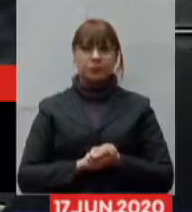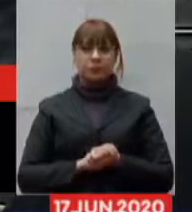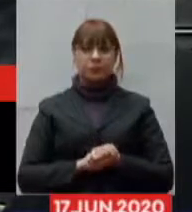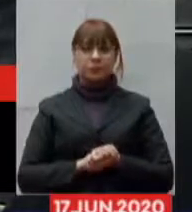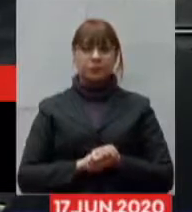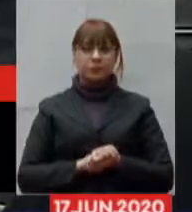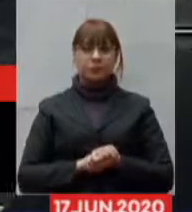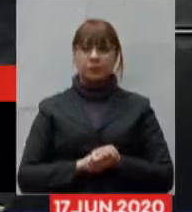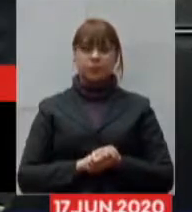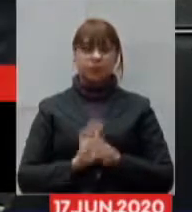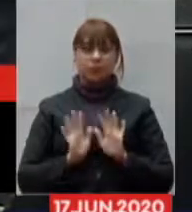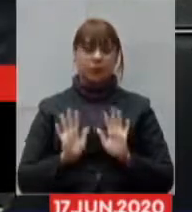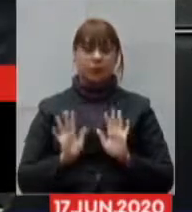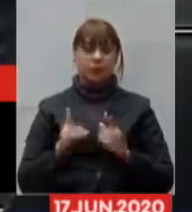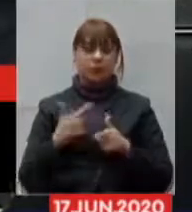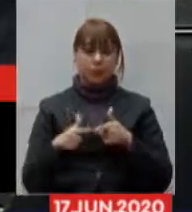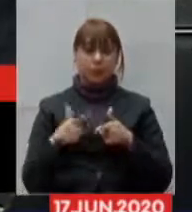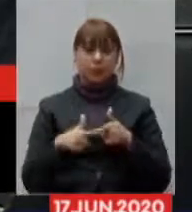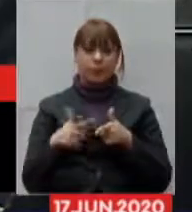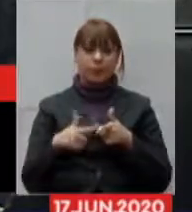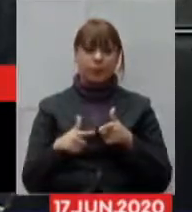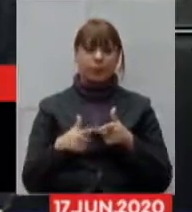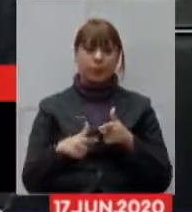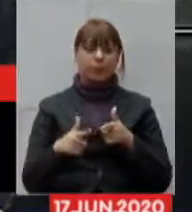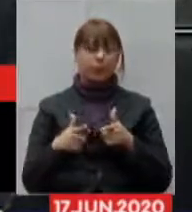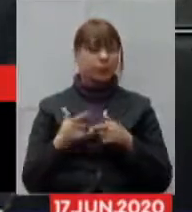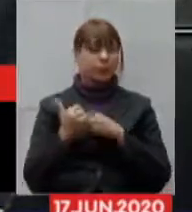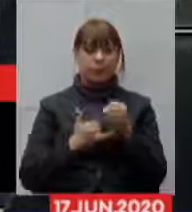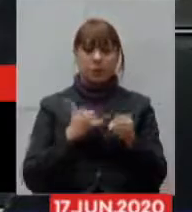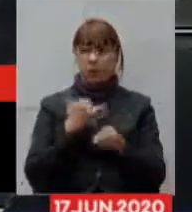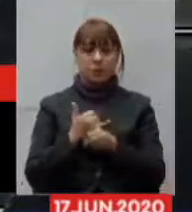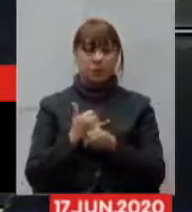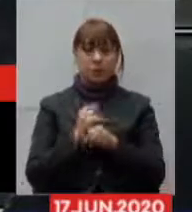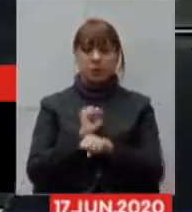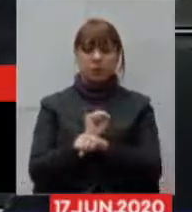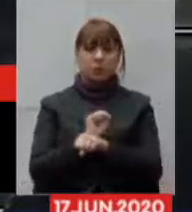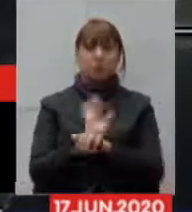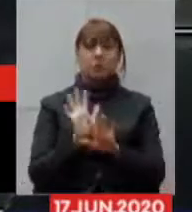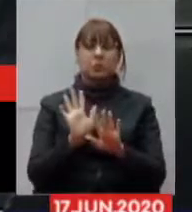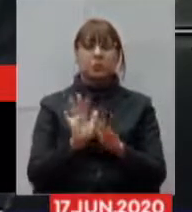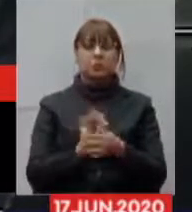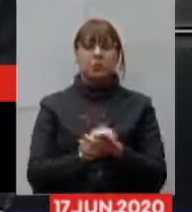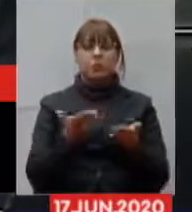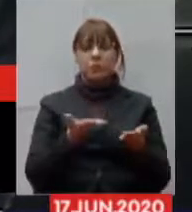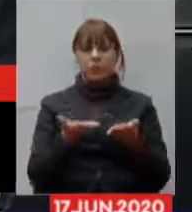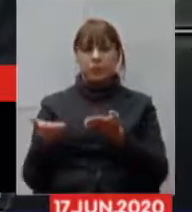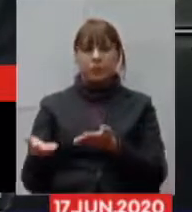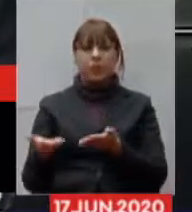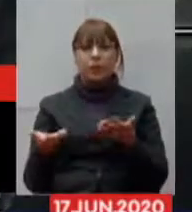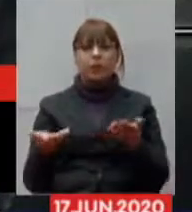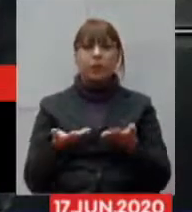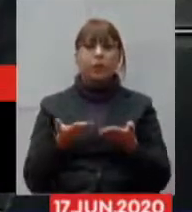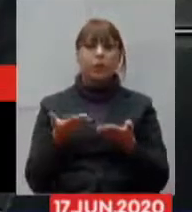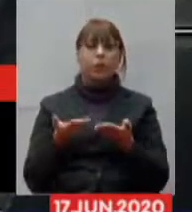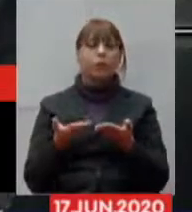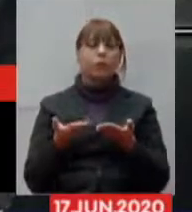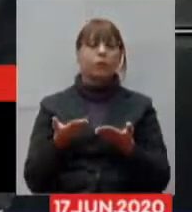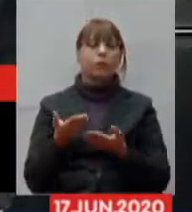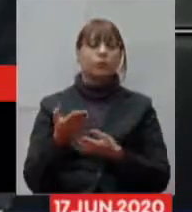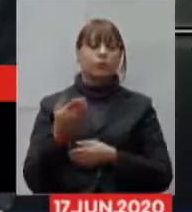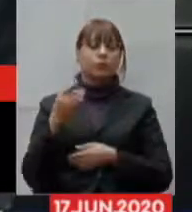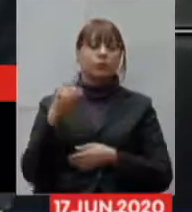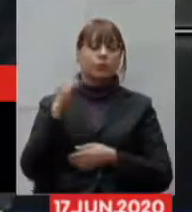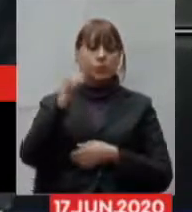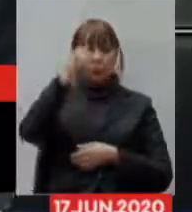não problema com o prefeito perdemos a conexão vamos passar então a palavra para o prefeito de Muriaé em